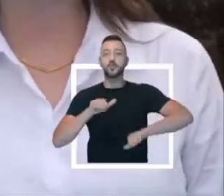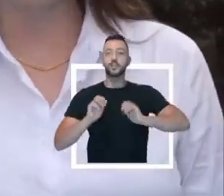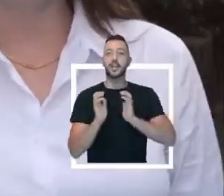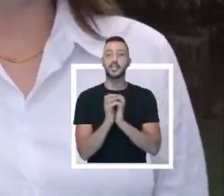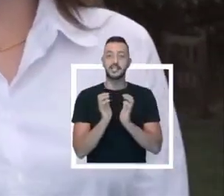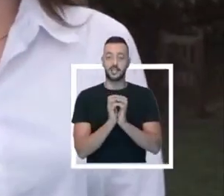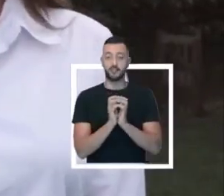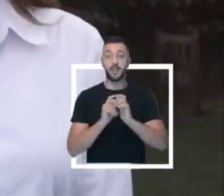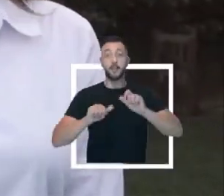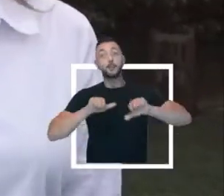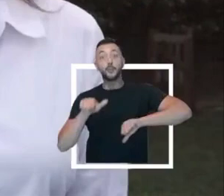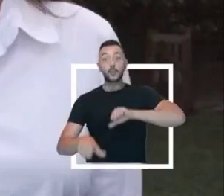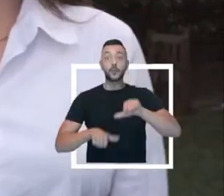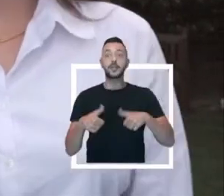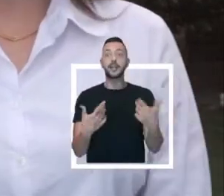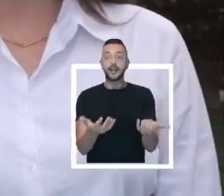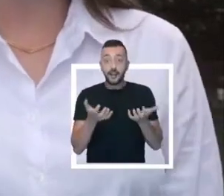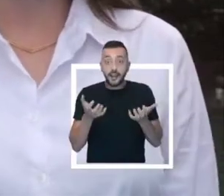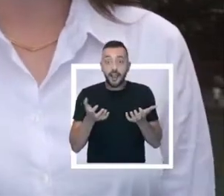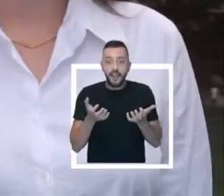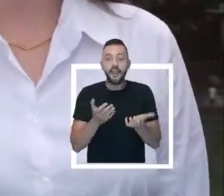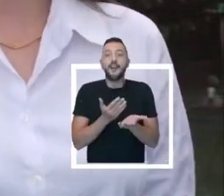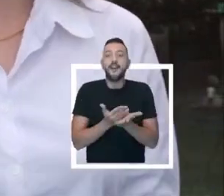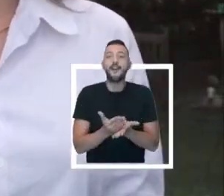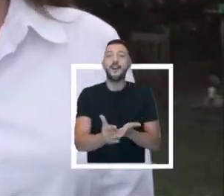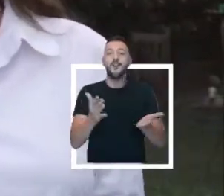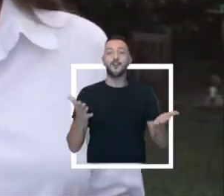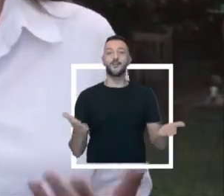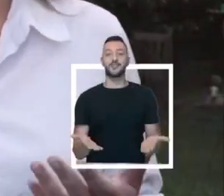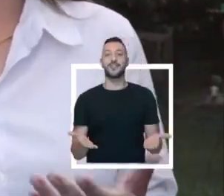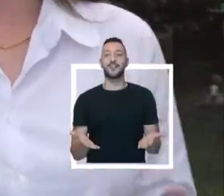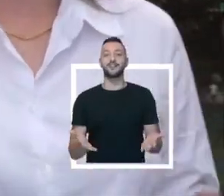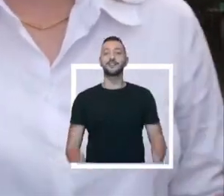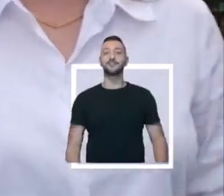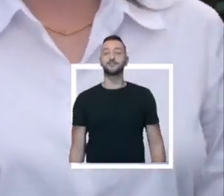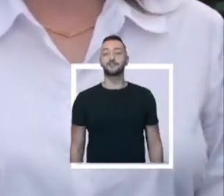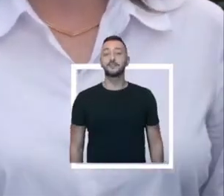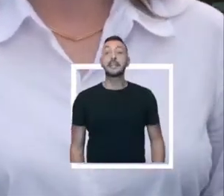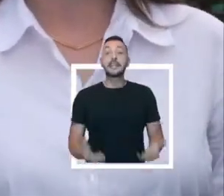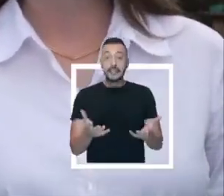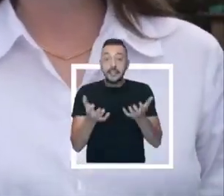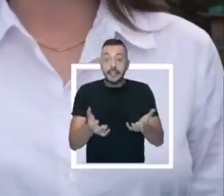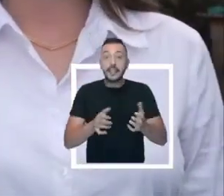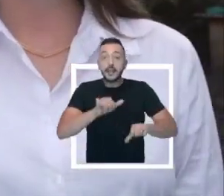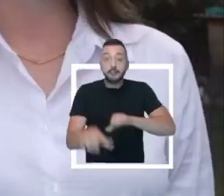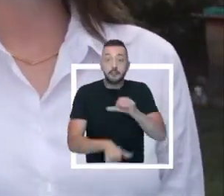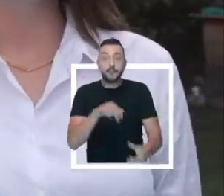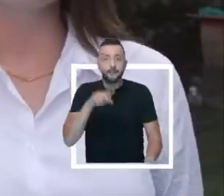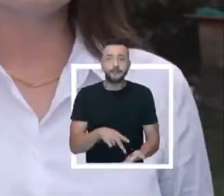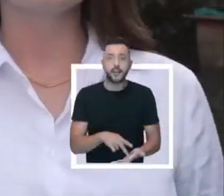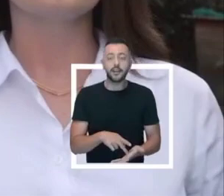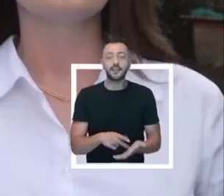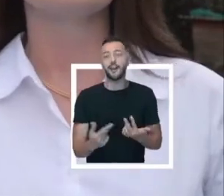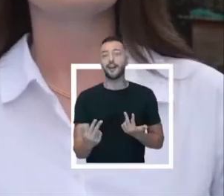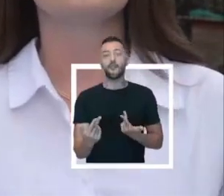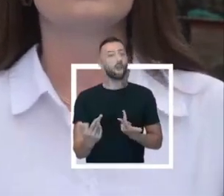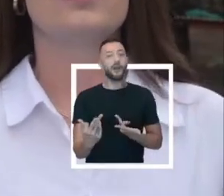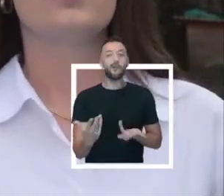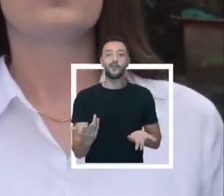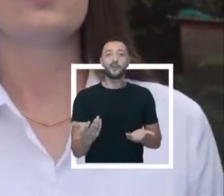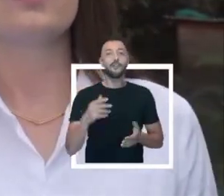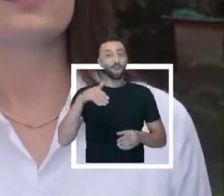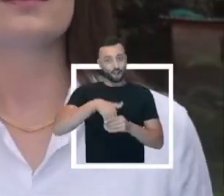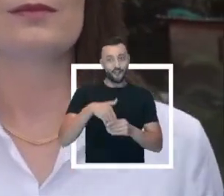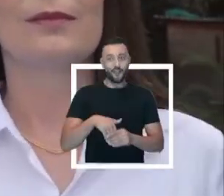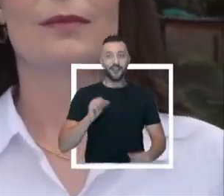mudar o Recife A mudança que a gente quer Está começando agora Quem quer mudança de verdade Faz como